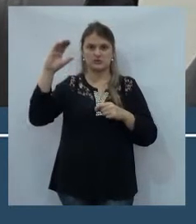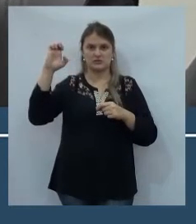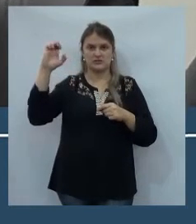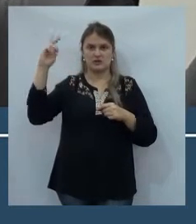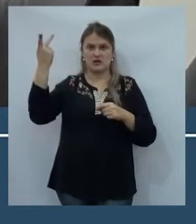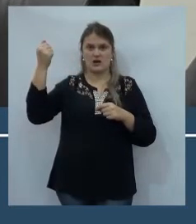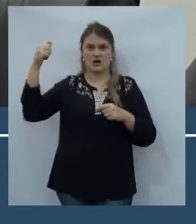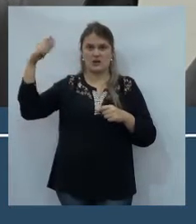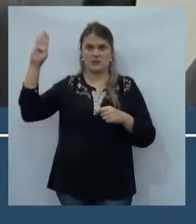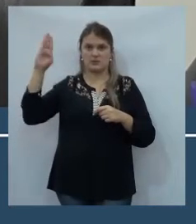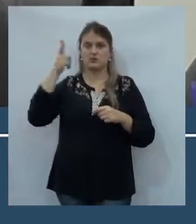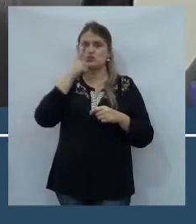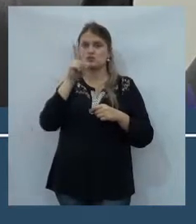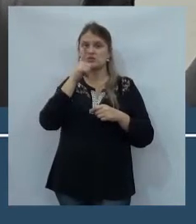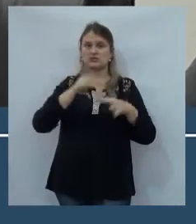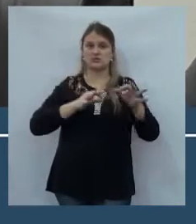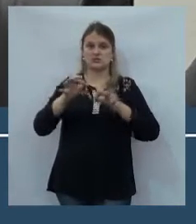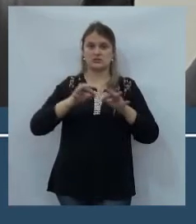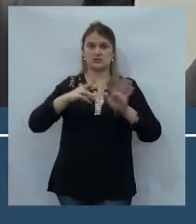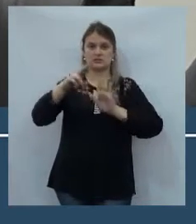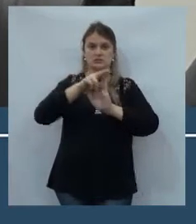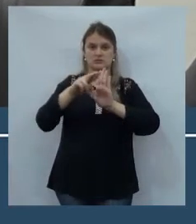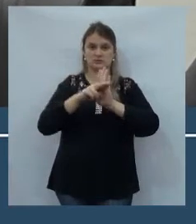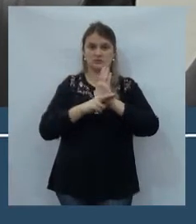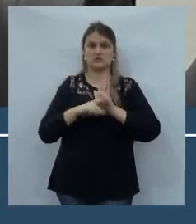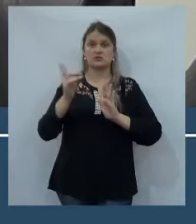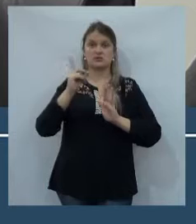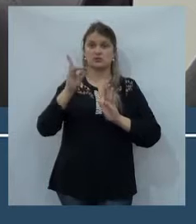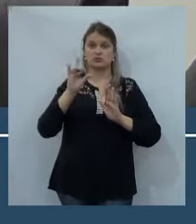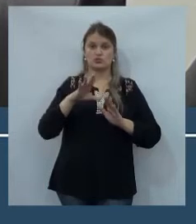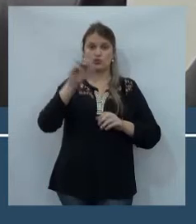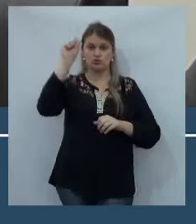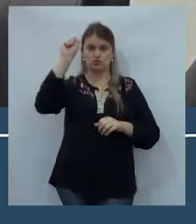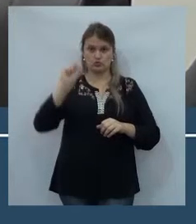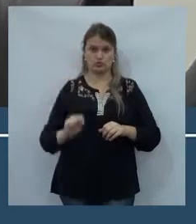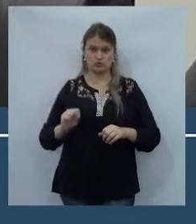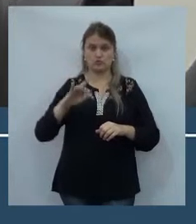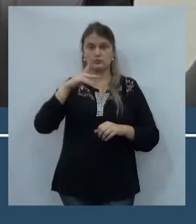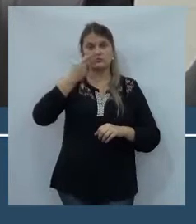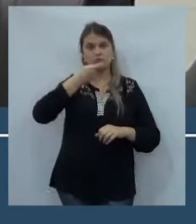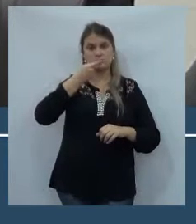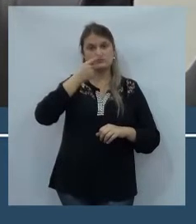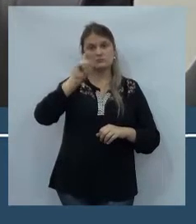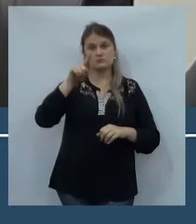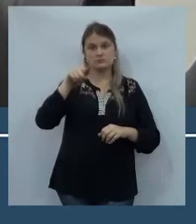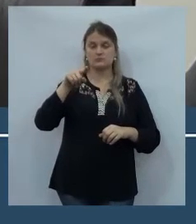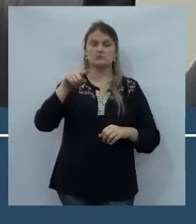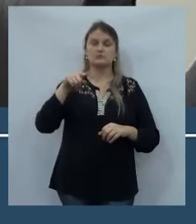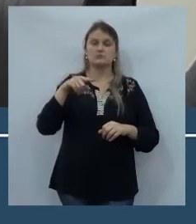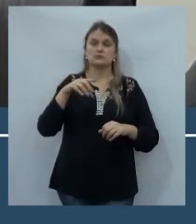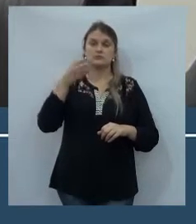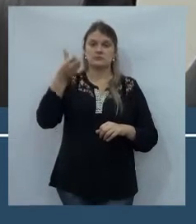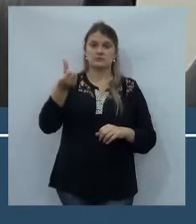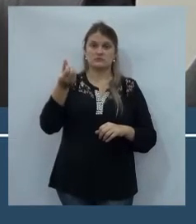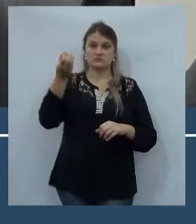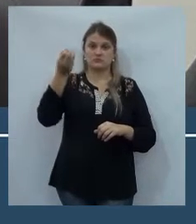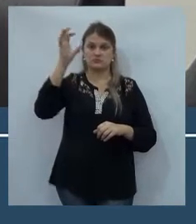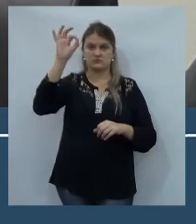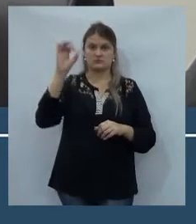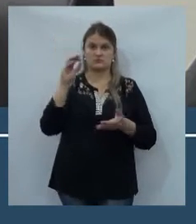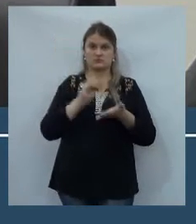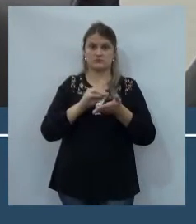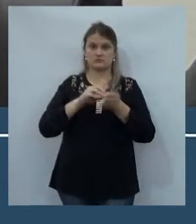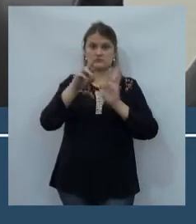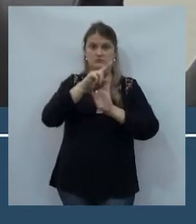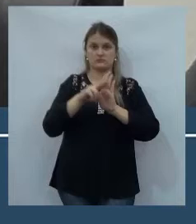possa regularizar. Não só essa região sul, que eu sempre digo que é 60% irregular, como outras áreas